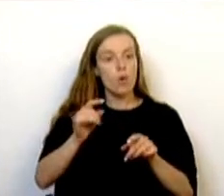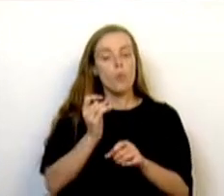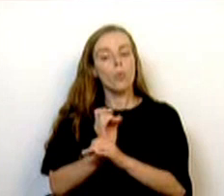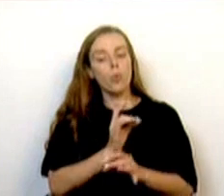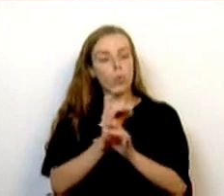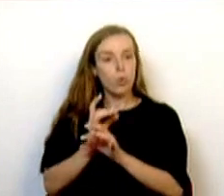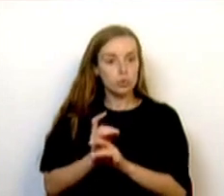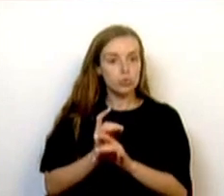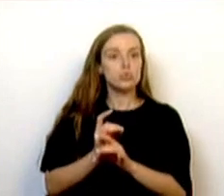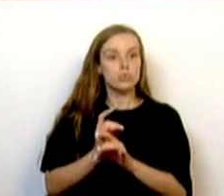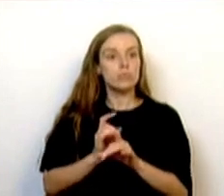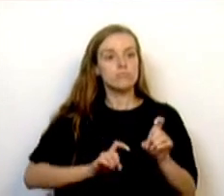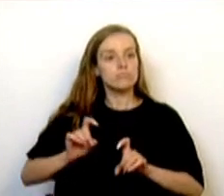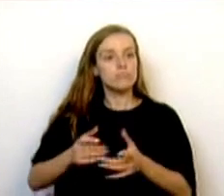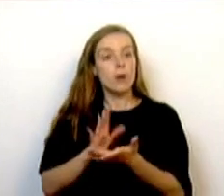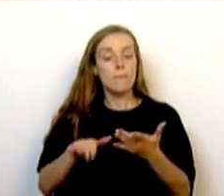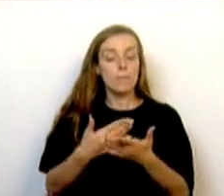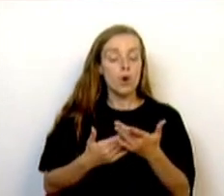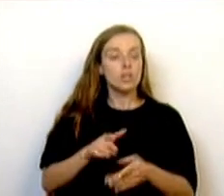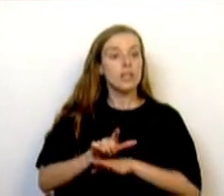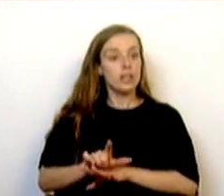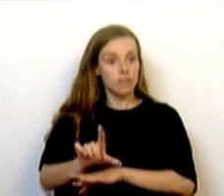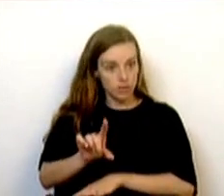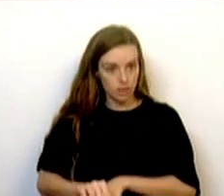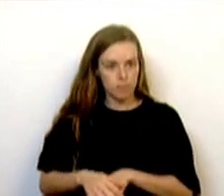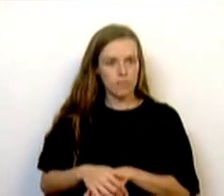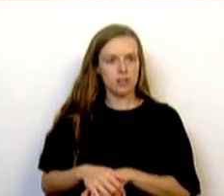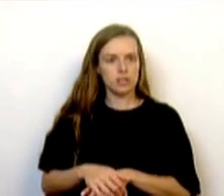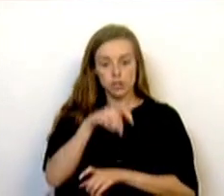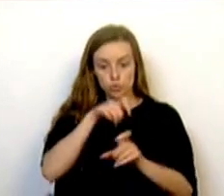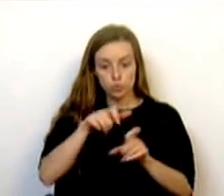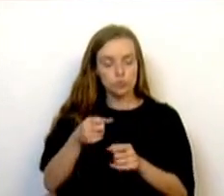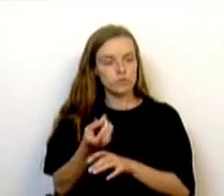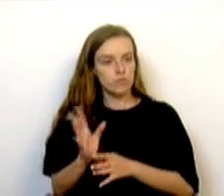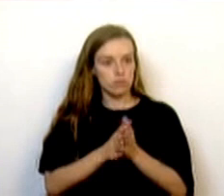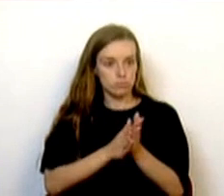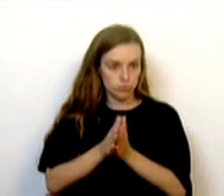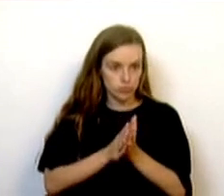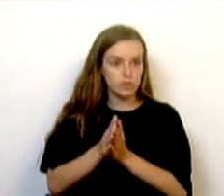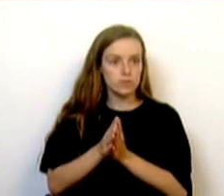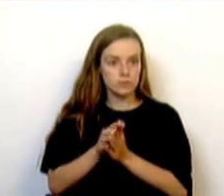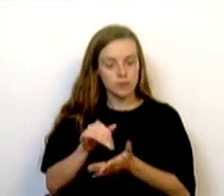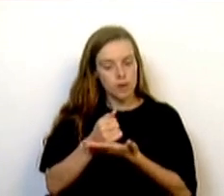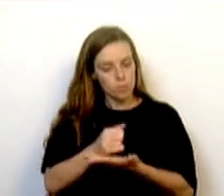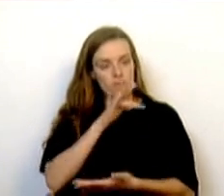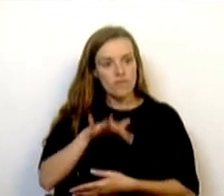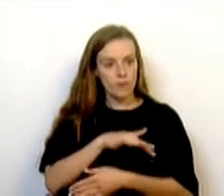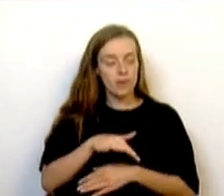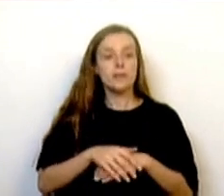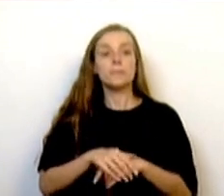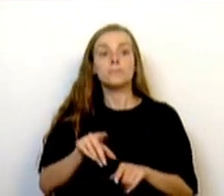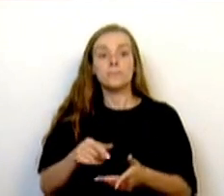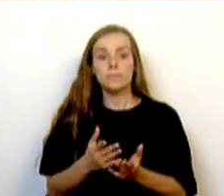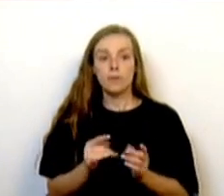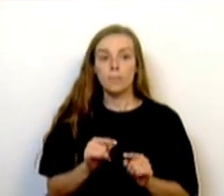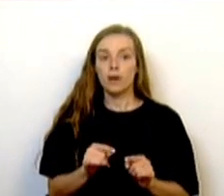esta proposta do LIVRE. Temos hoje mais de um milhão de beneficiários do abono de família. E por último, em matéria de